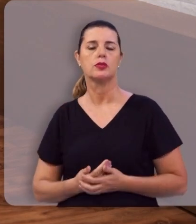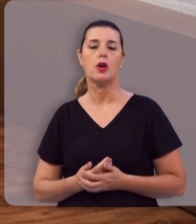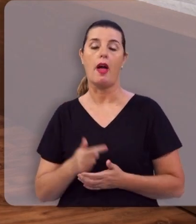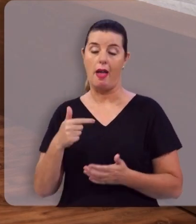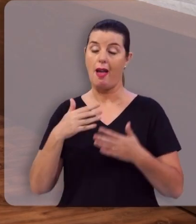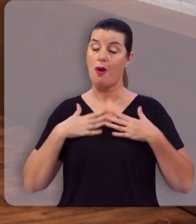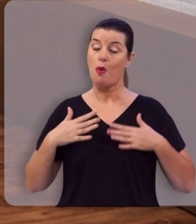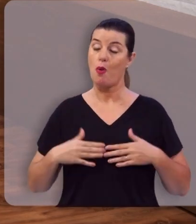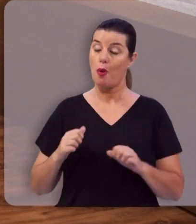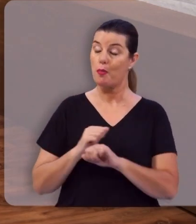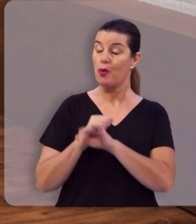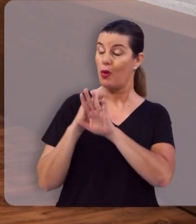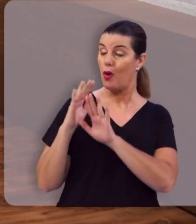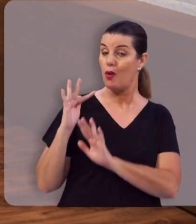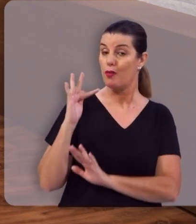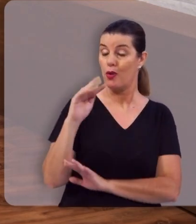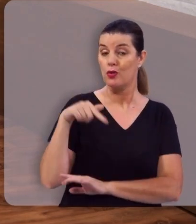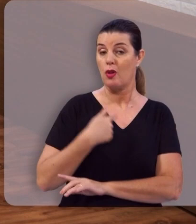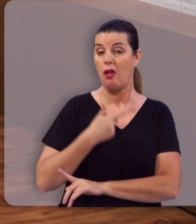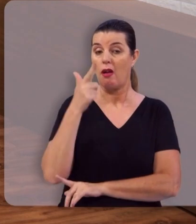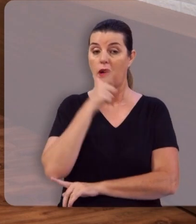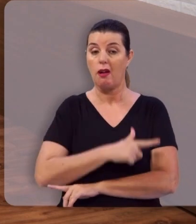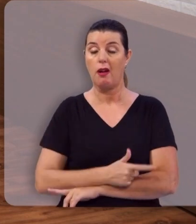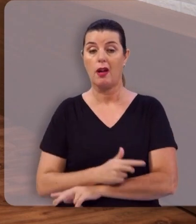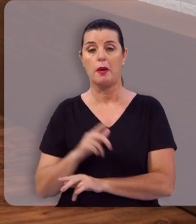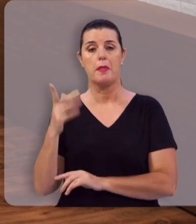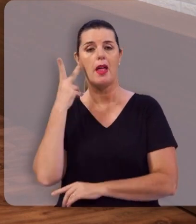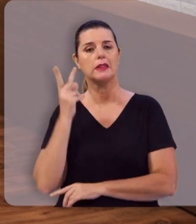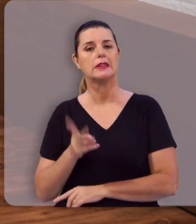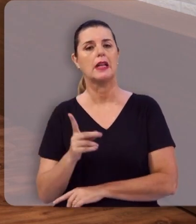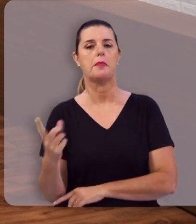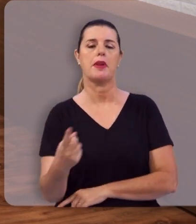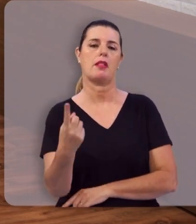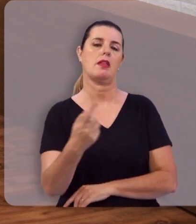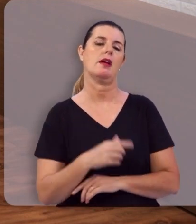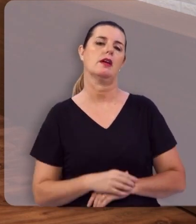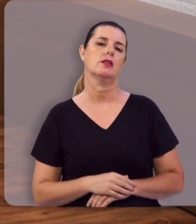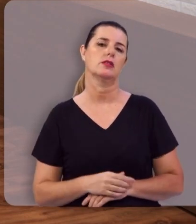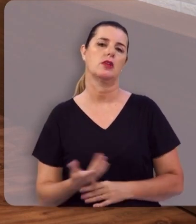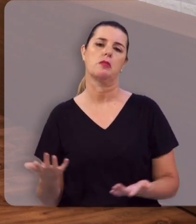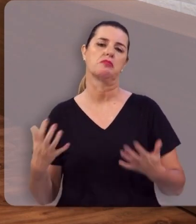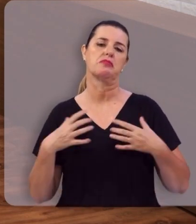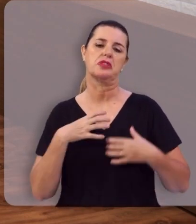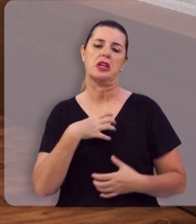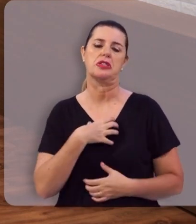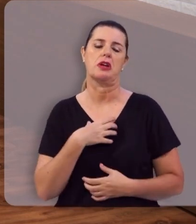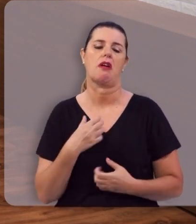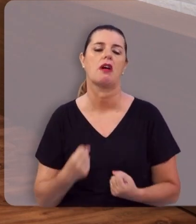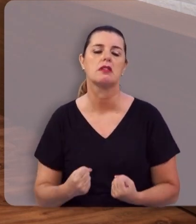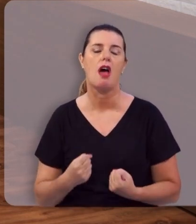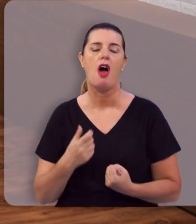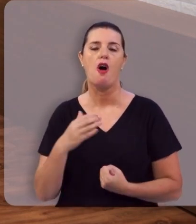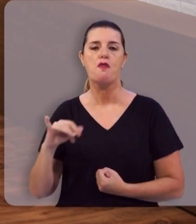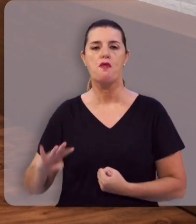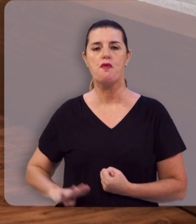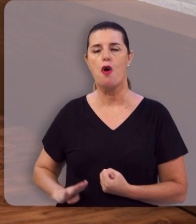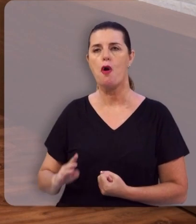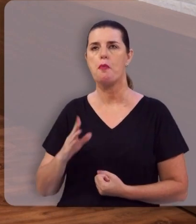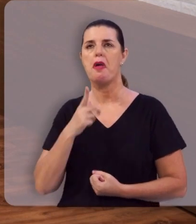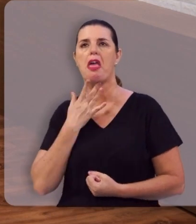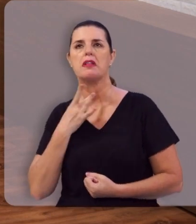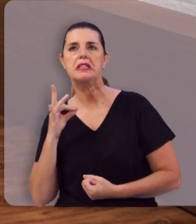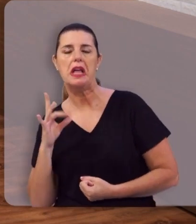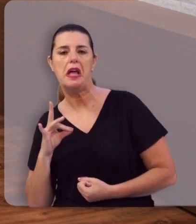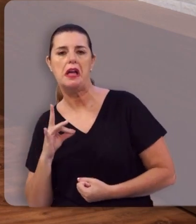corpo glorioso que nós teremos, por toda a eternidade. Não vai sentir cansaço, não vai sentir fome, não vai sentir